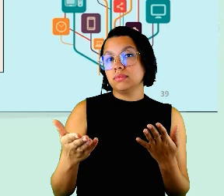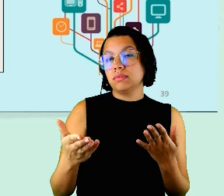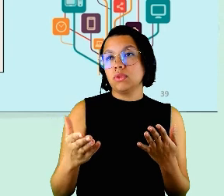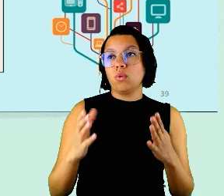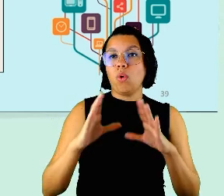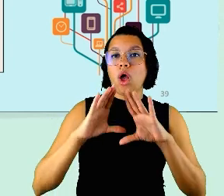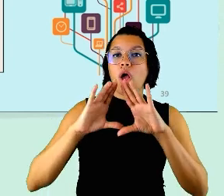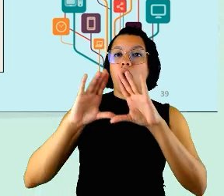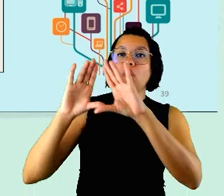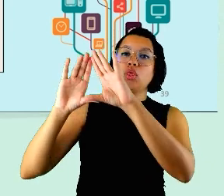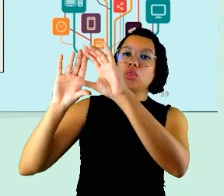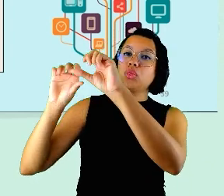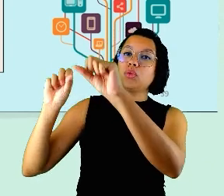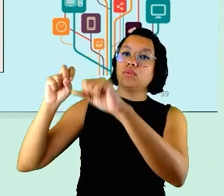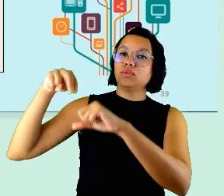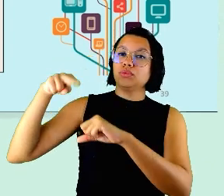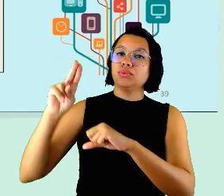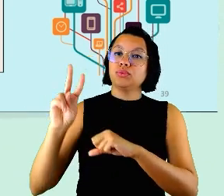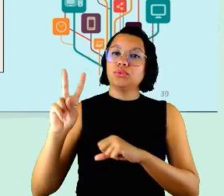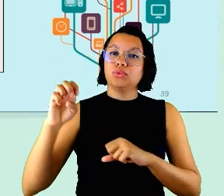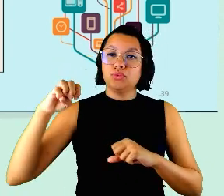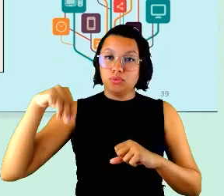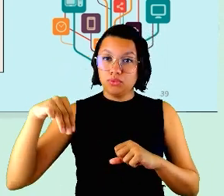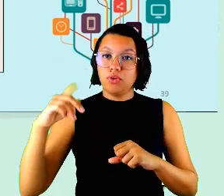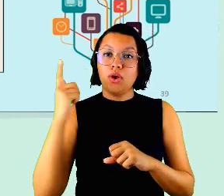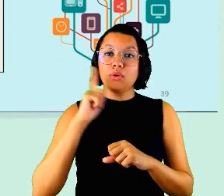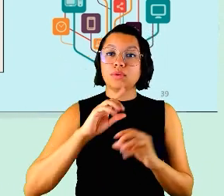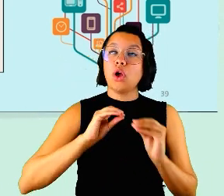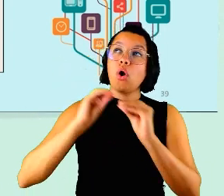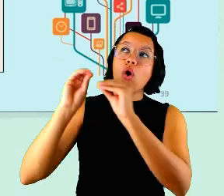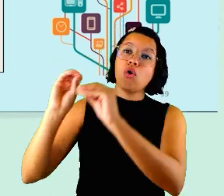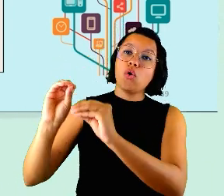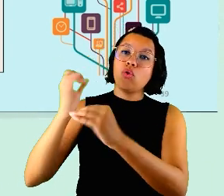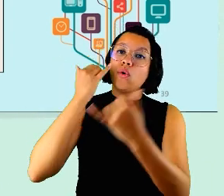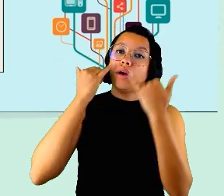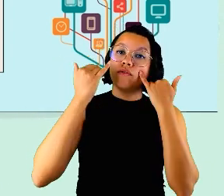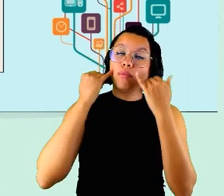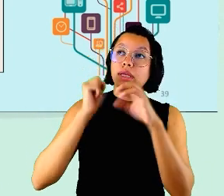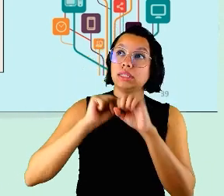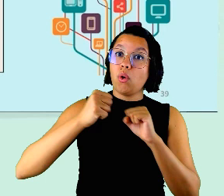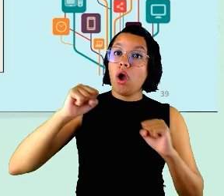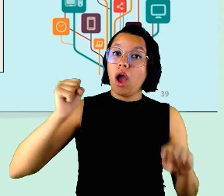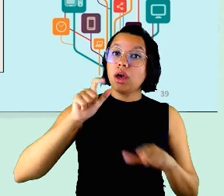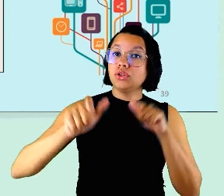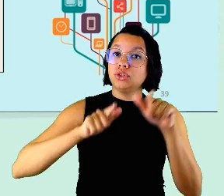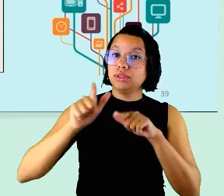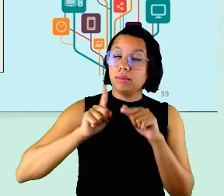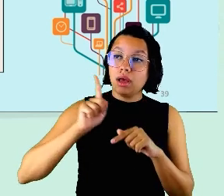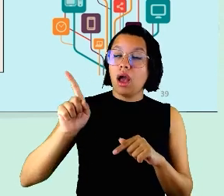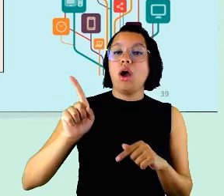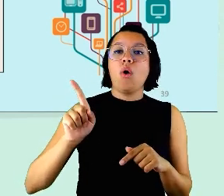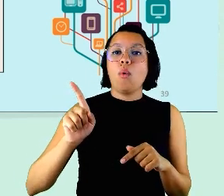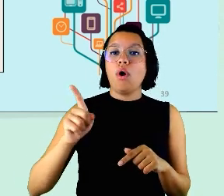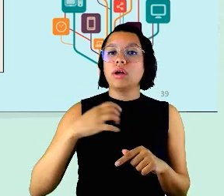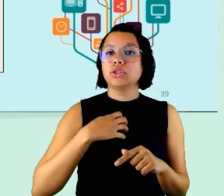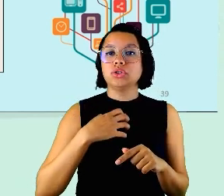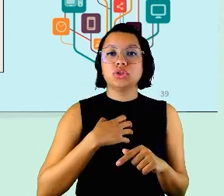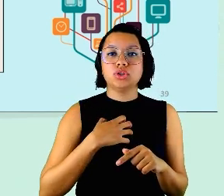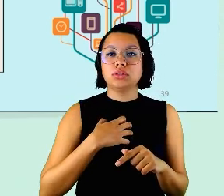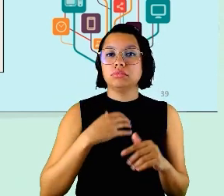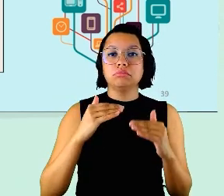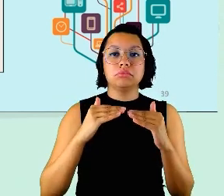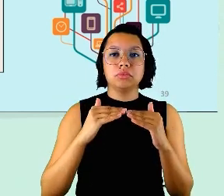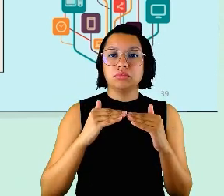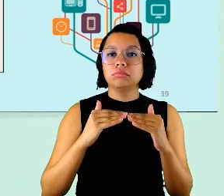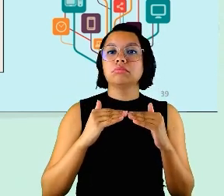a gente pode armazenar grande quantidade de informação e trabalhar com elas de modos assíncronos com